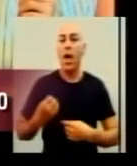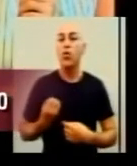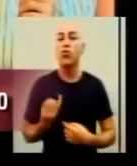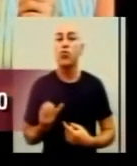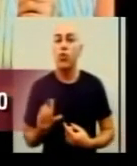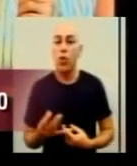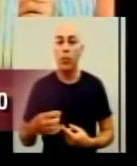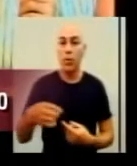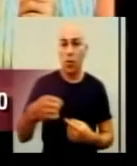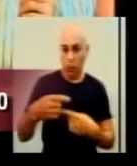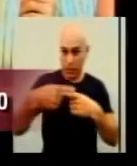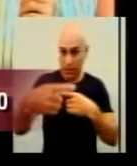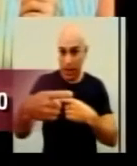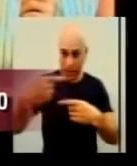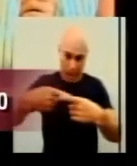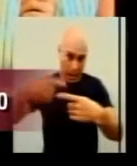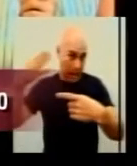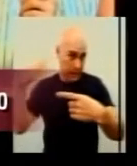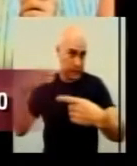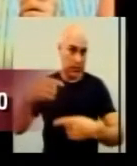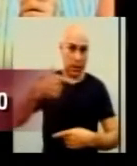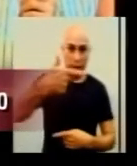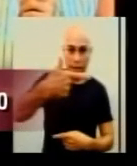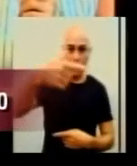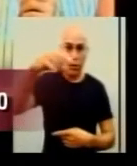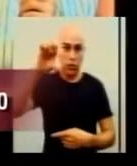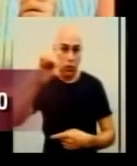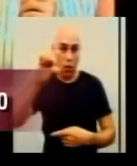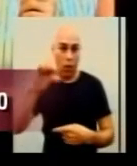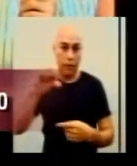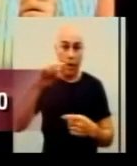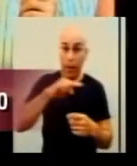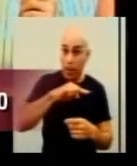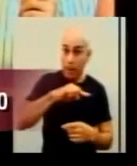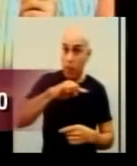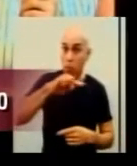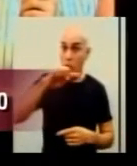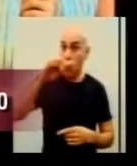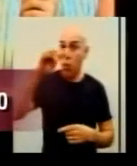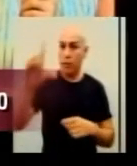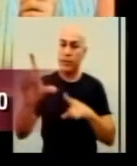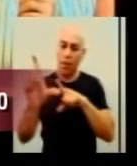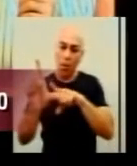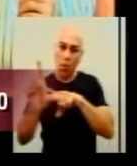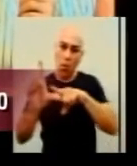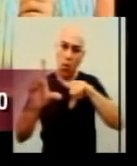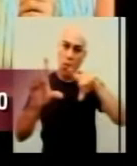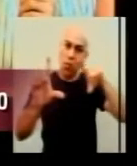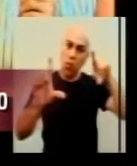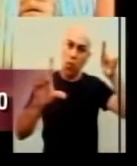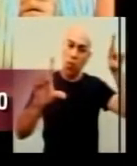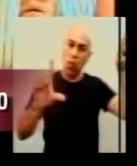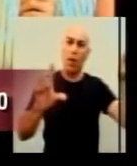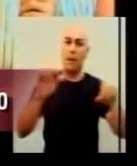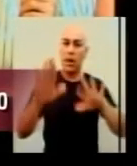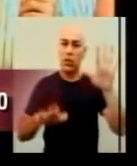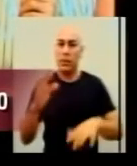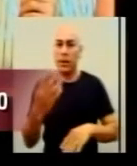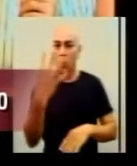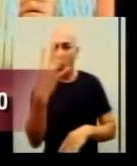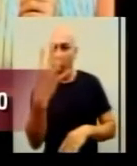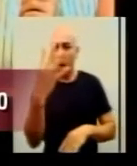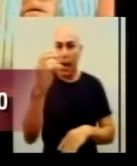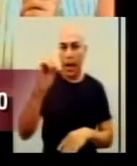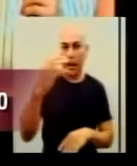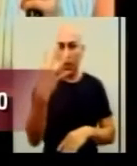semana 29 a gente vem mantendo um pico alto, né? Em torno de 40, 41, 44 casos, né? Óbitos